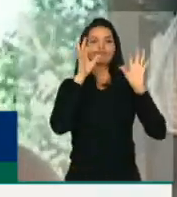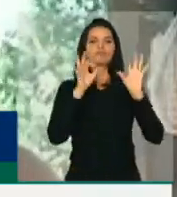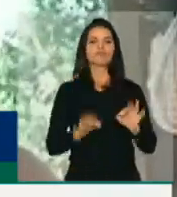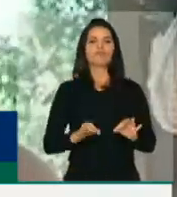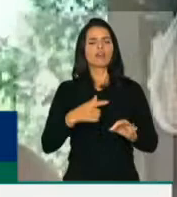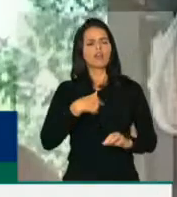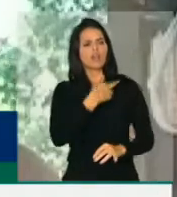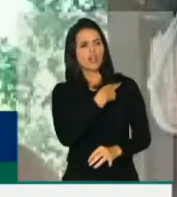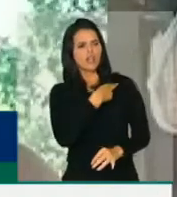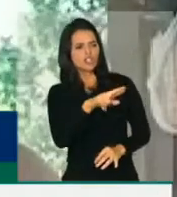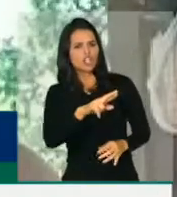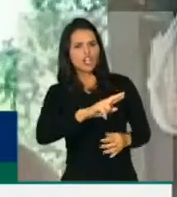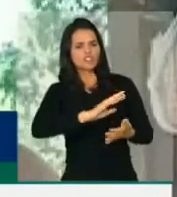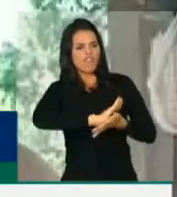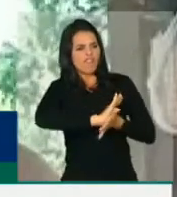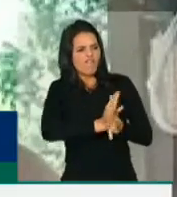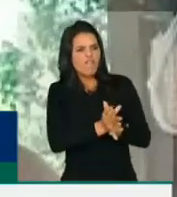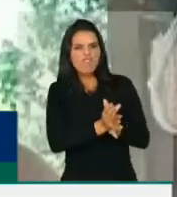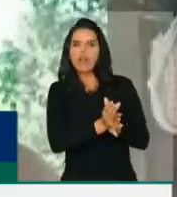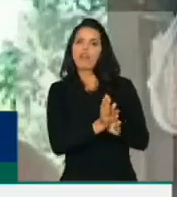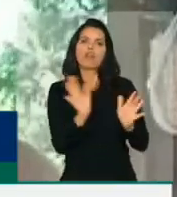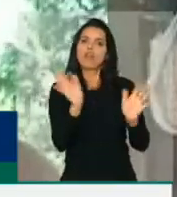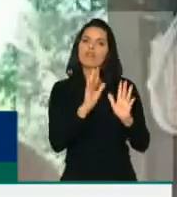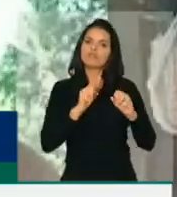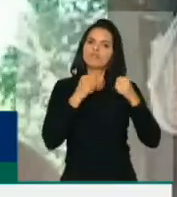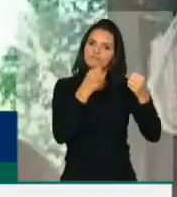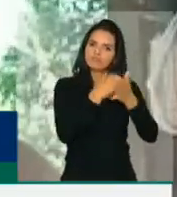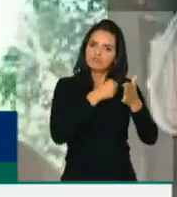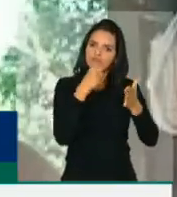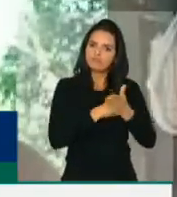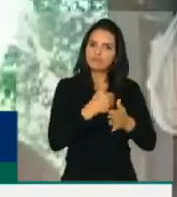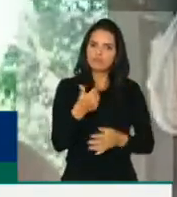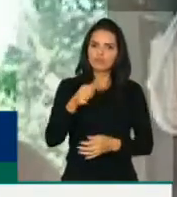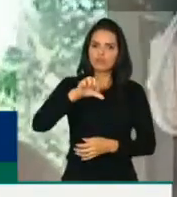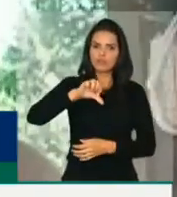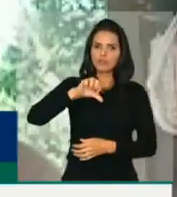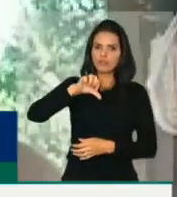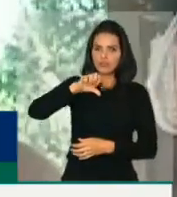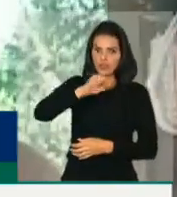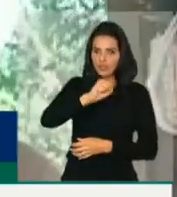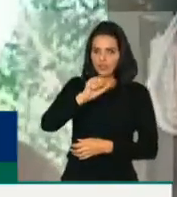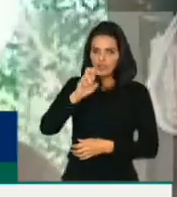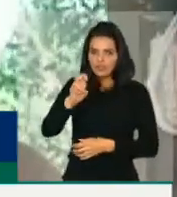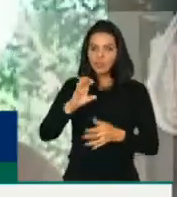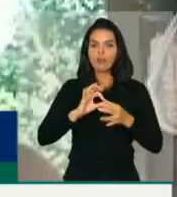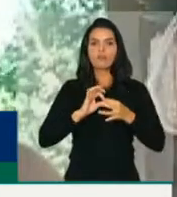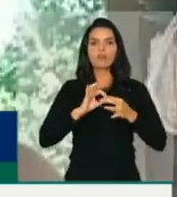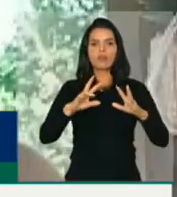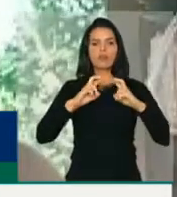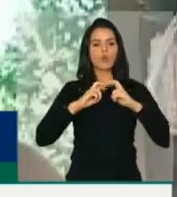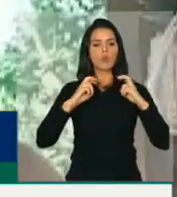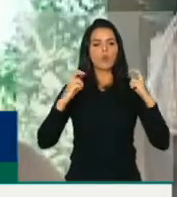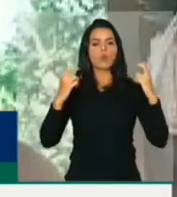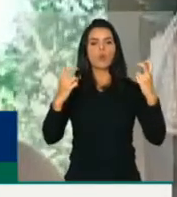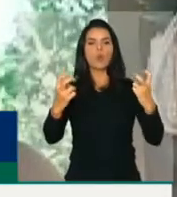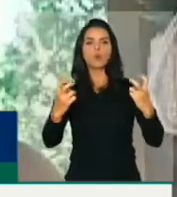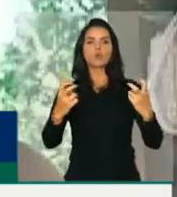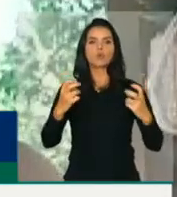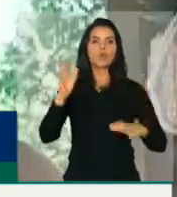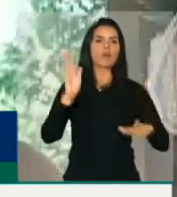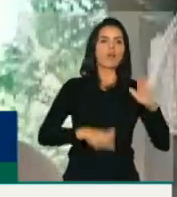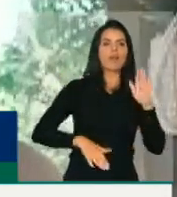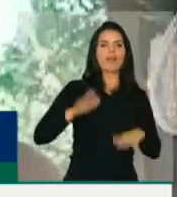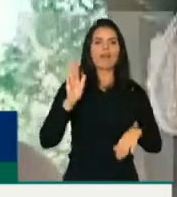religiosa, quando, em 1975, permitiu os cultos afros baianos, de